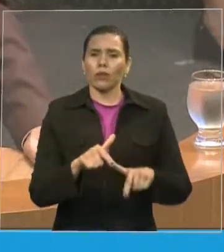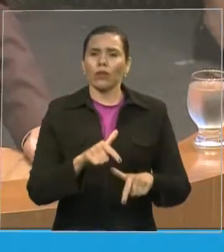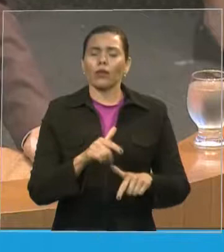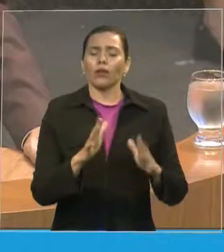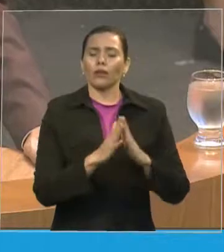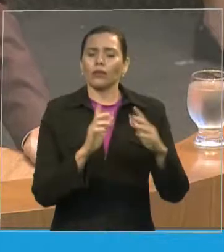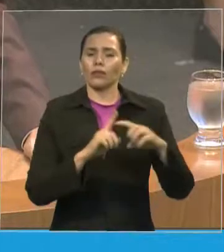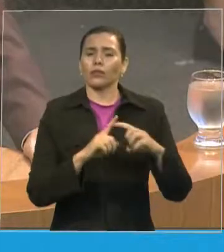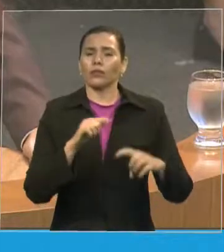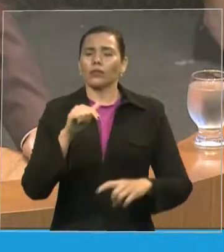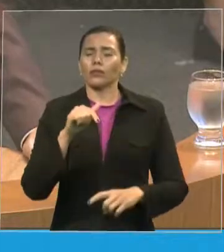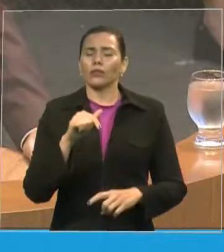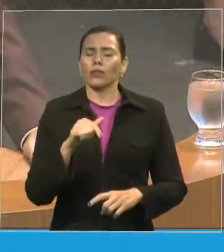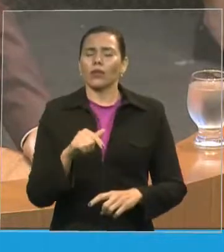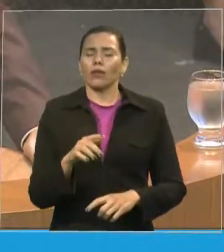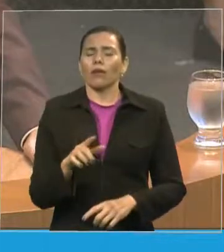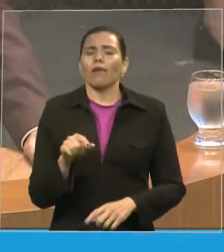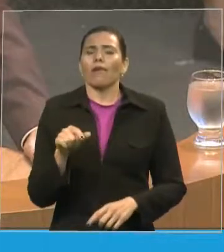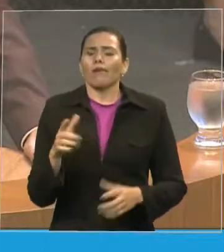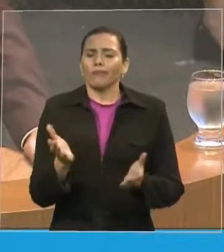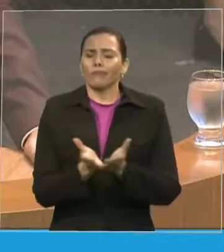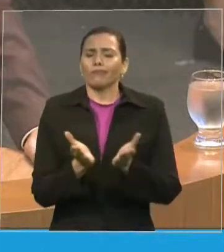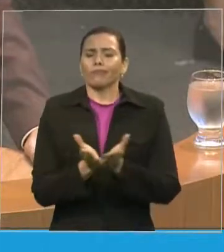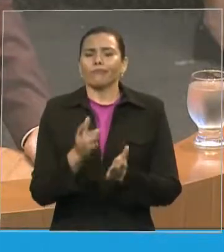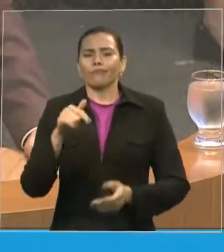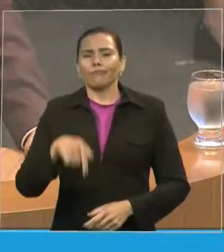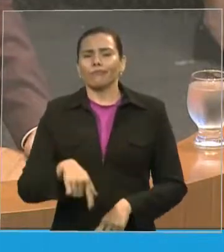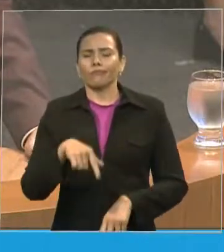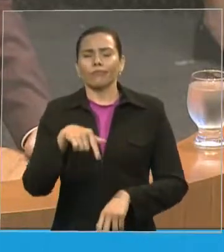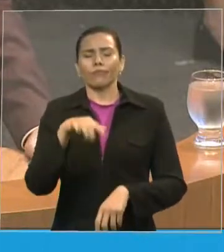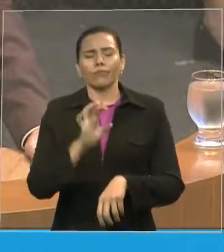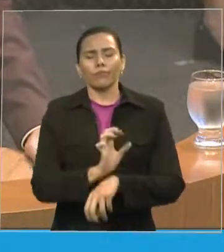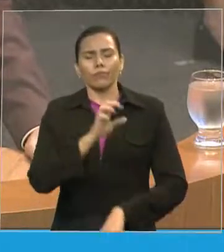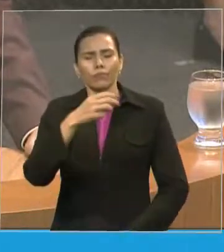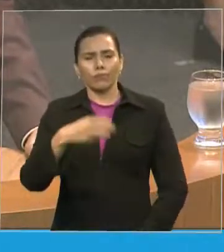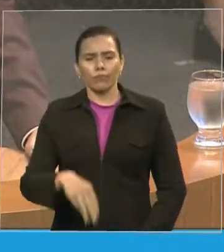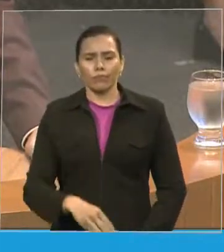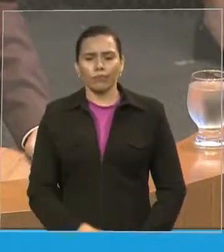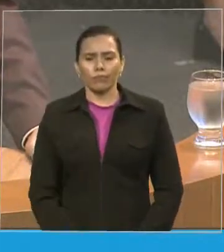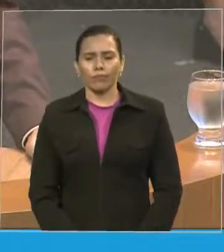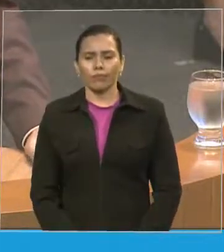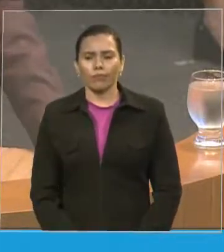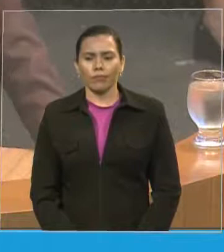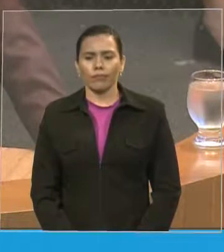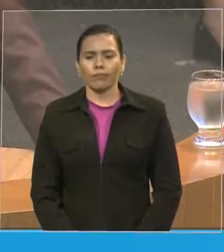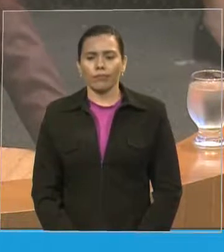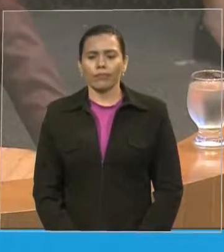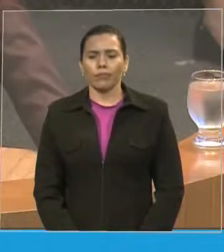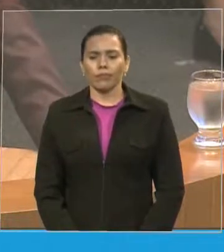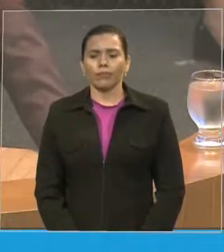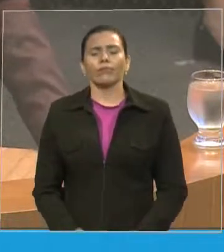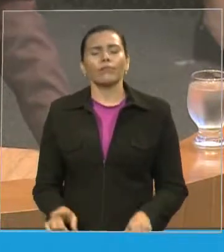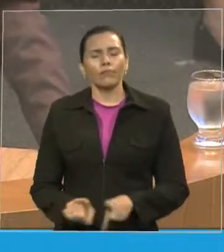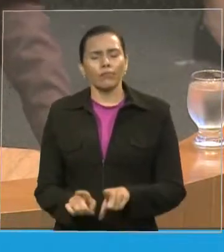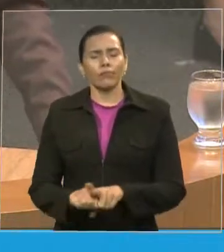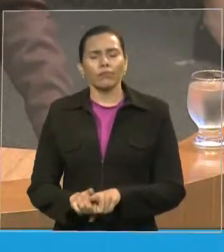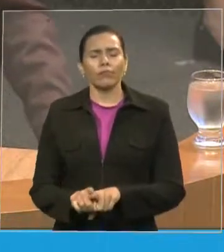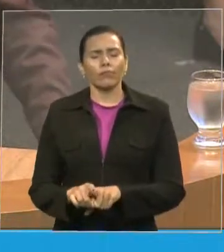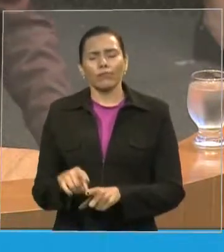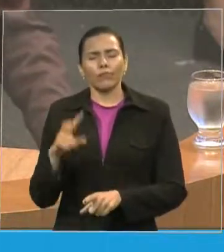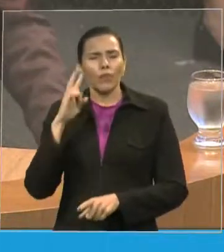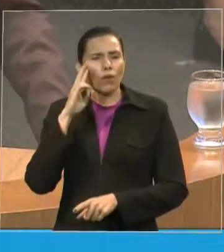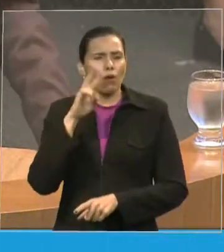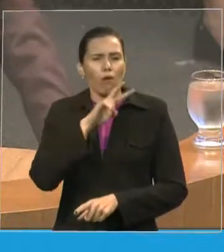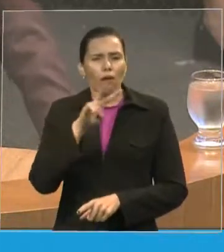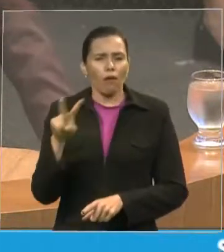também tem é olhado para o